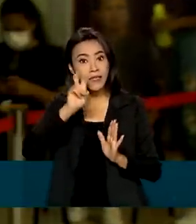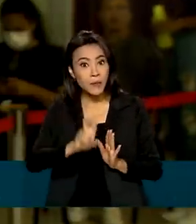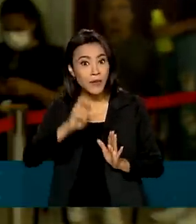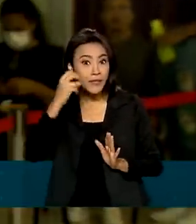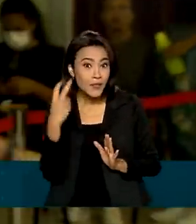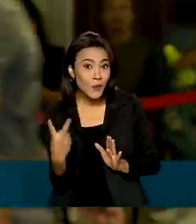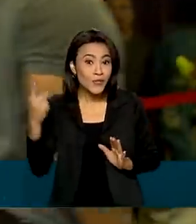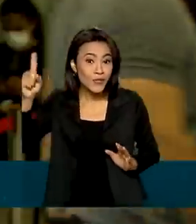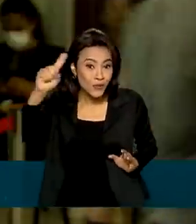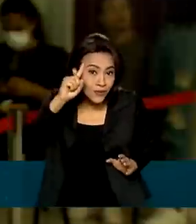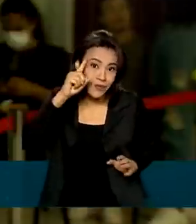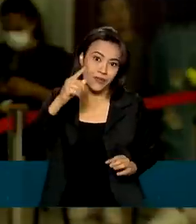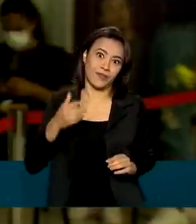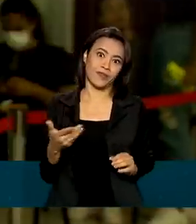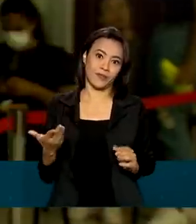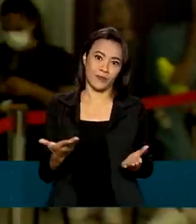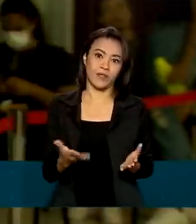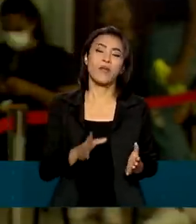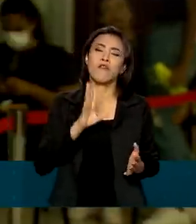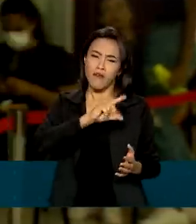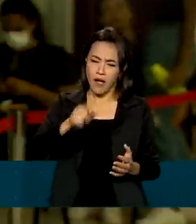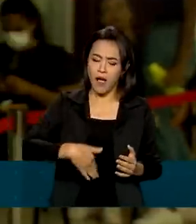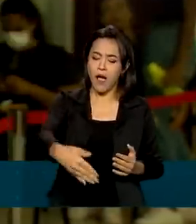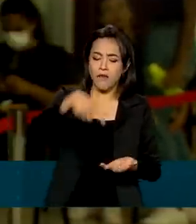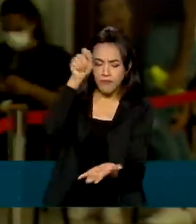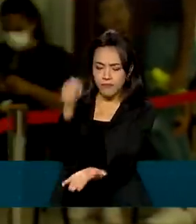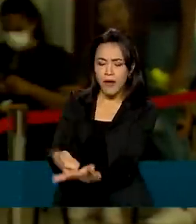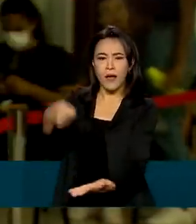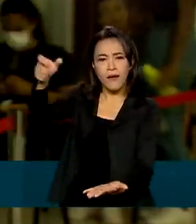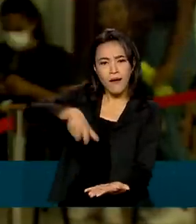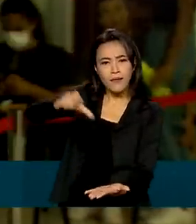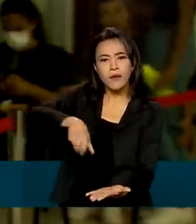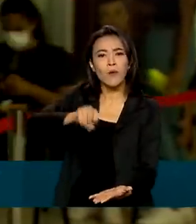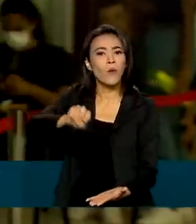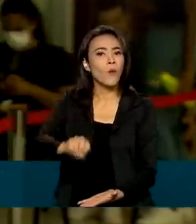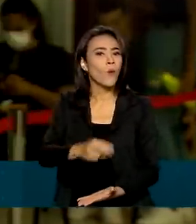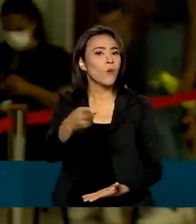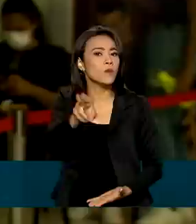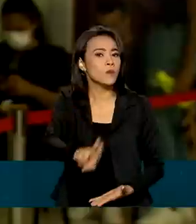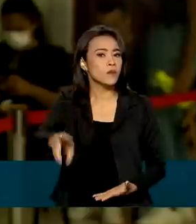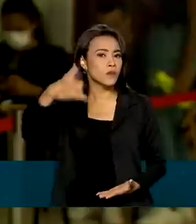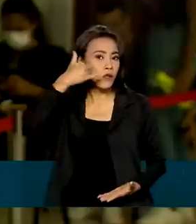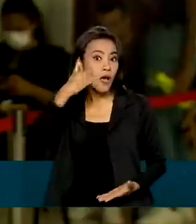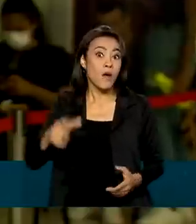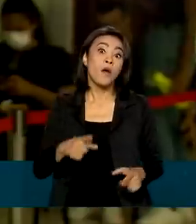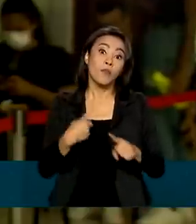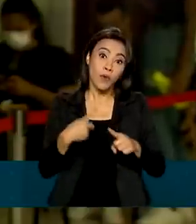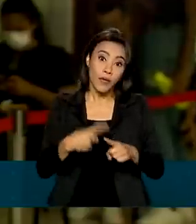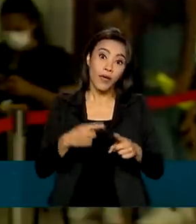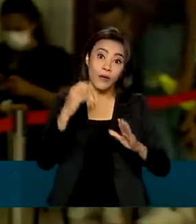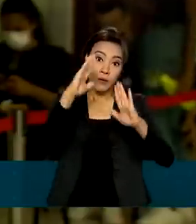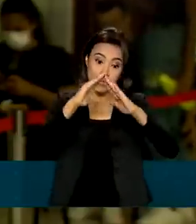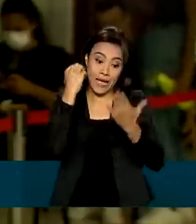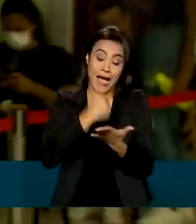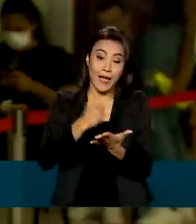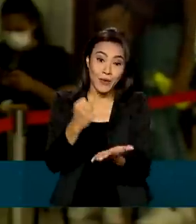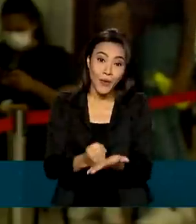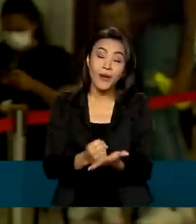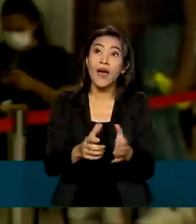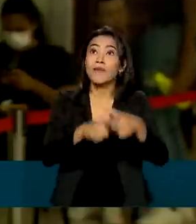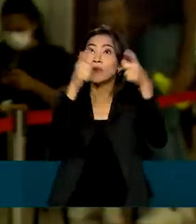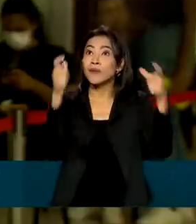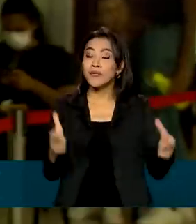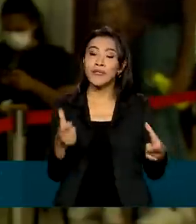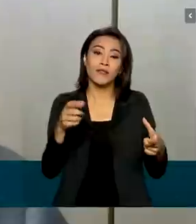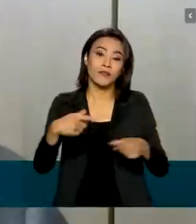O cidadão também vai poder fazer pagamentos com cartão ou pelo celular. É que muitos cartórios ainda trabalham apenas com dinheiro